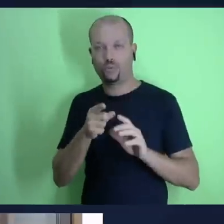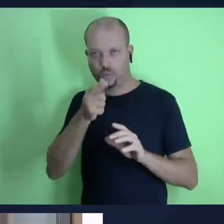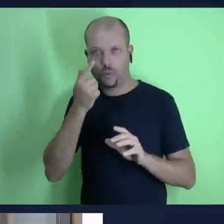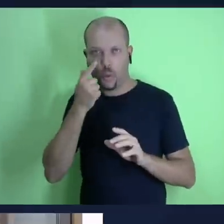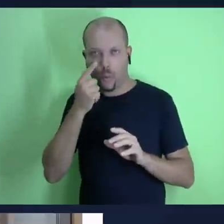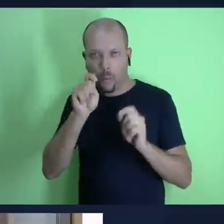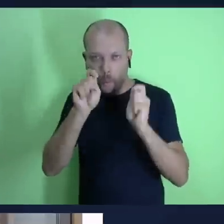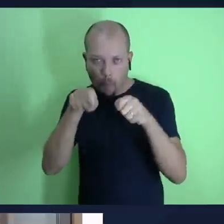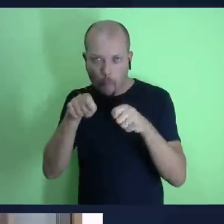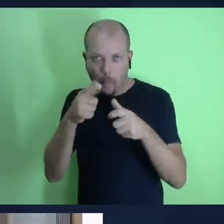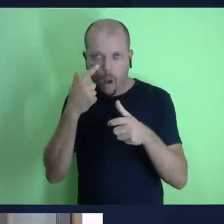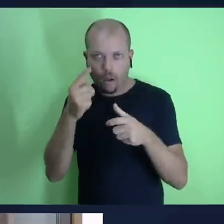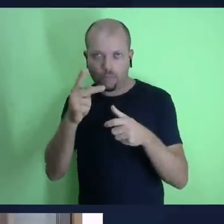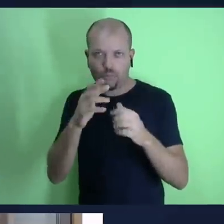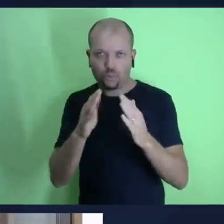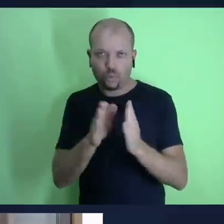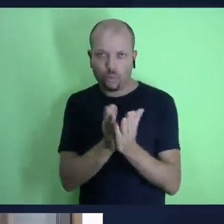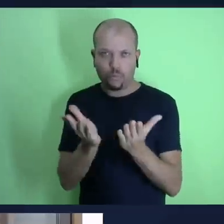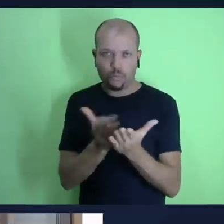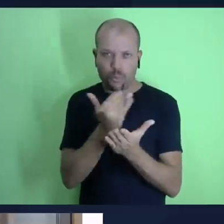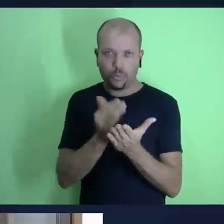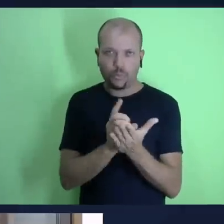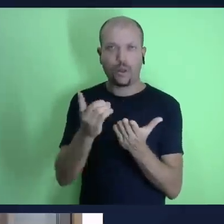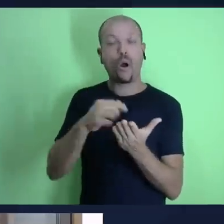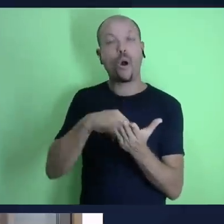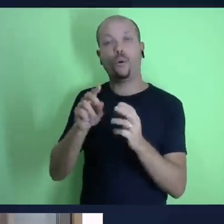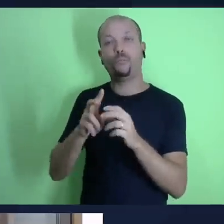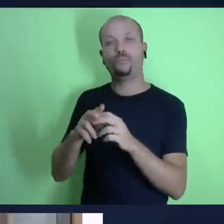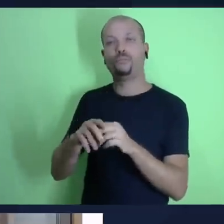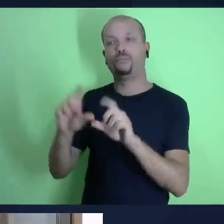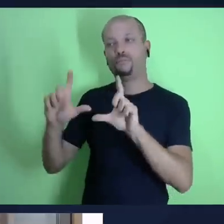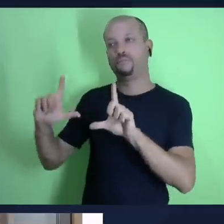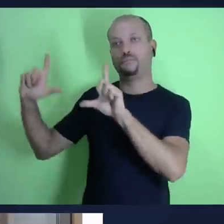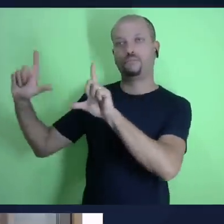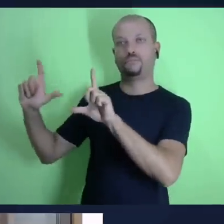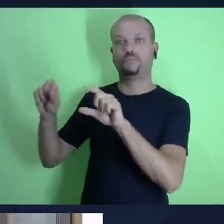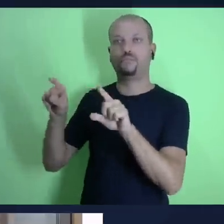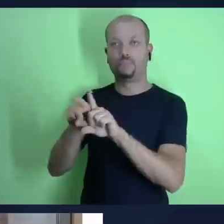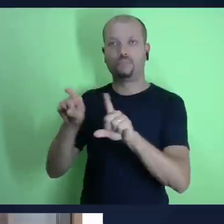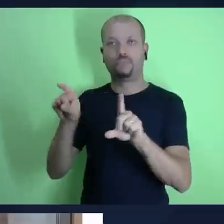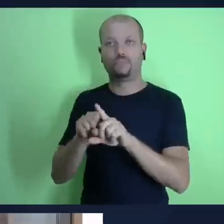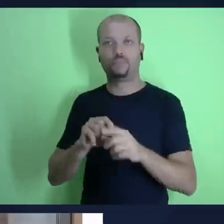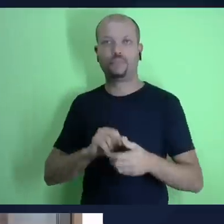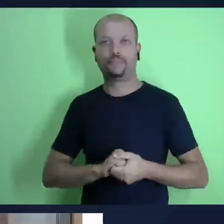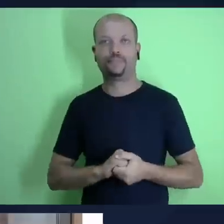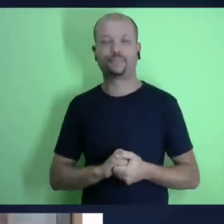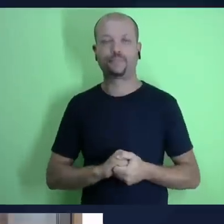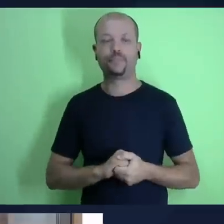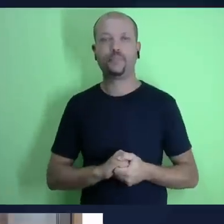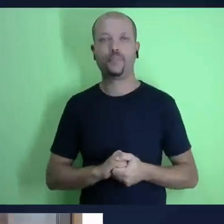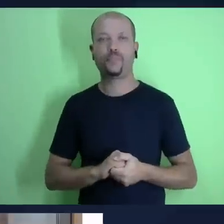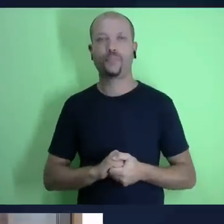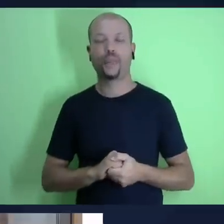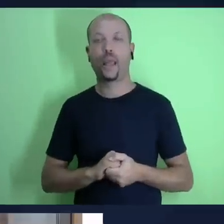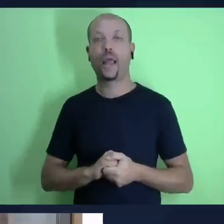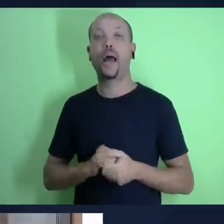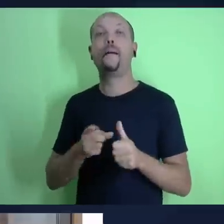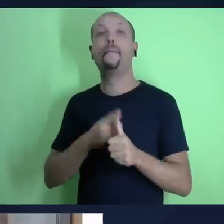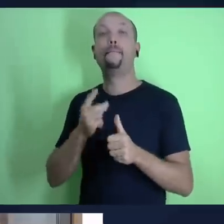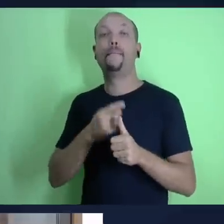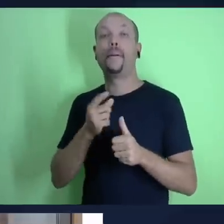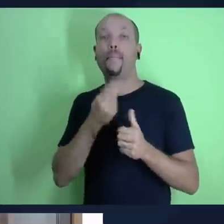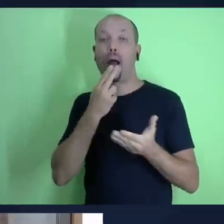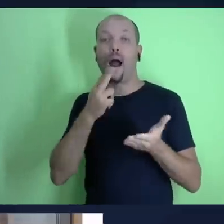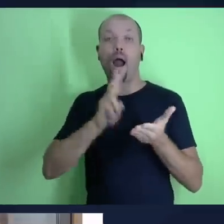3 verso 1 diz assim vejam que grande amor o pai nos tem concedido a ponto de sermos